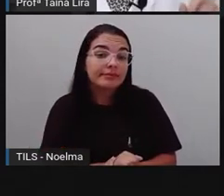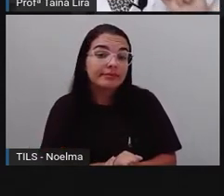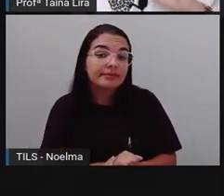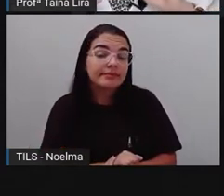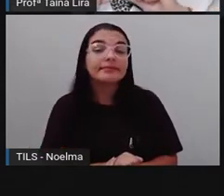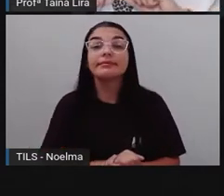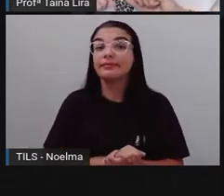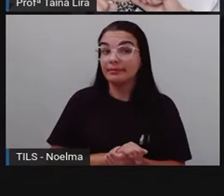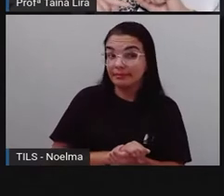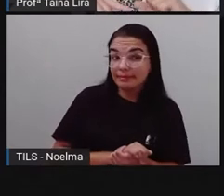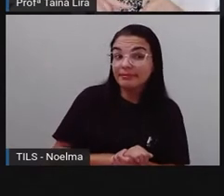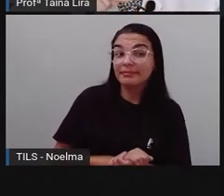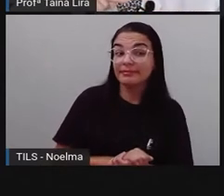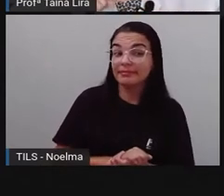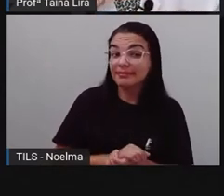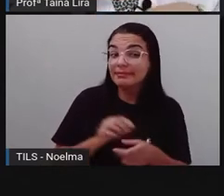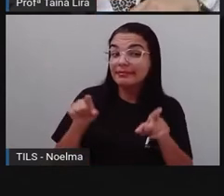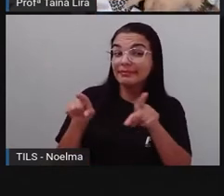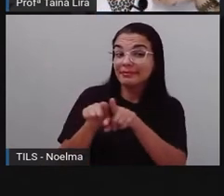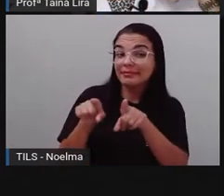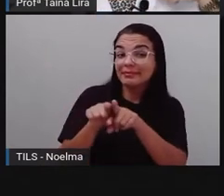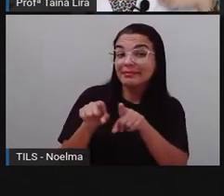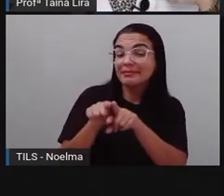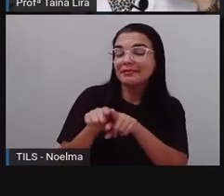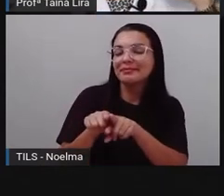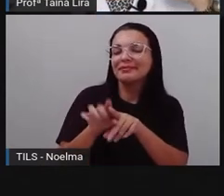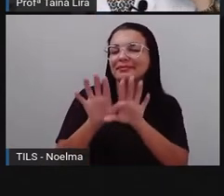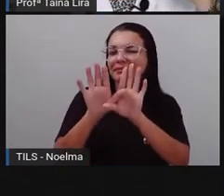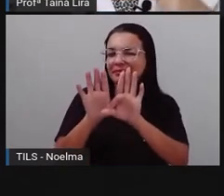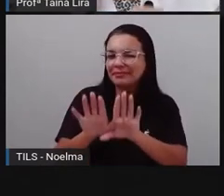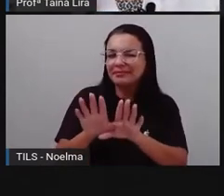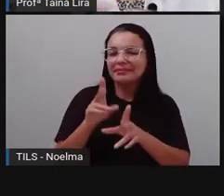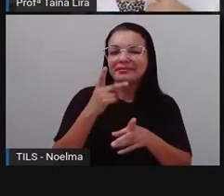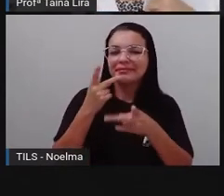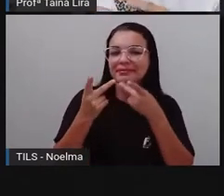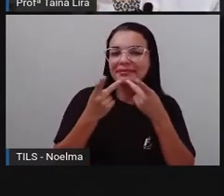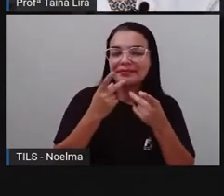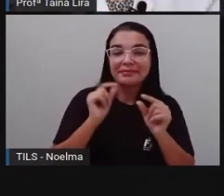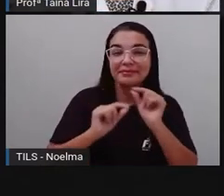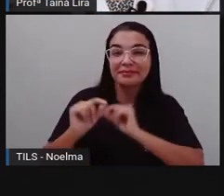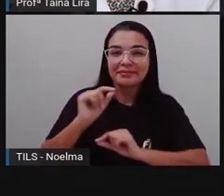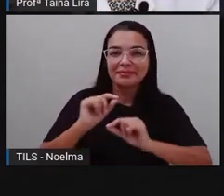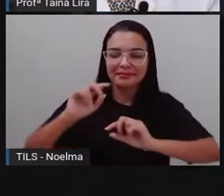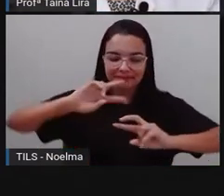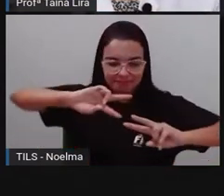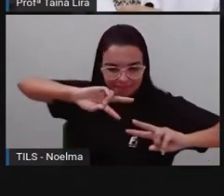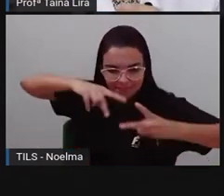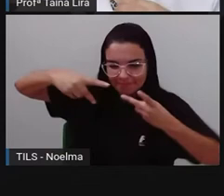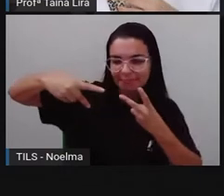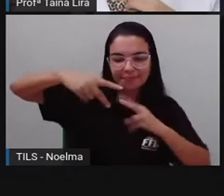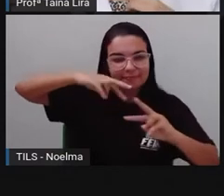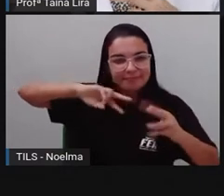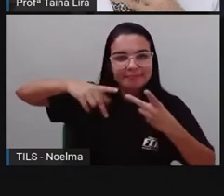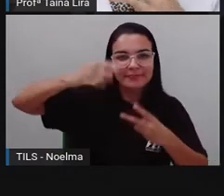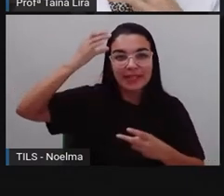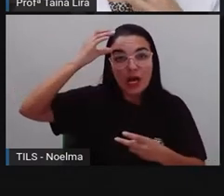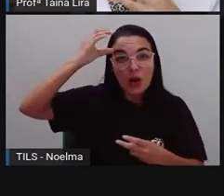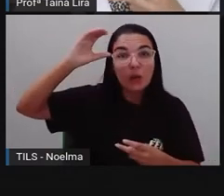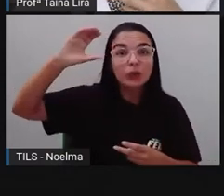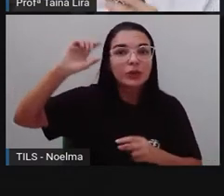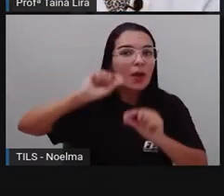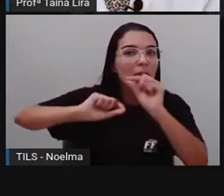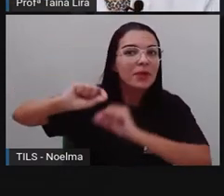Ah, a gente também, ó, falando em artes marciais, gente pode falar também da cultura ali